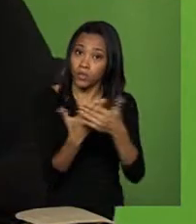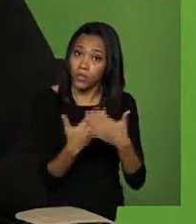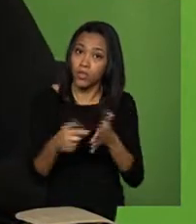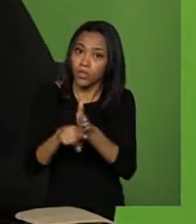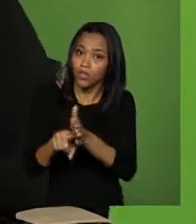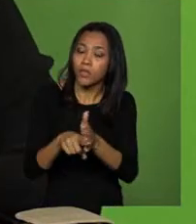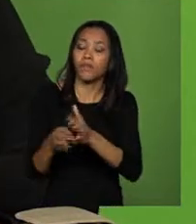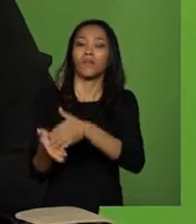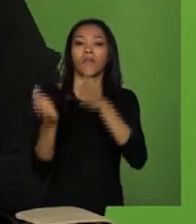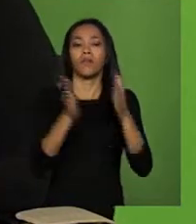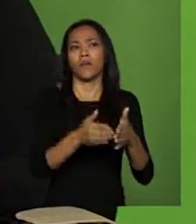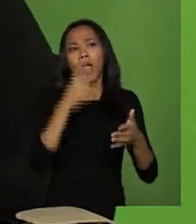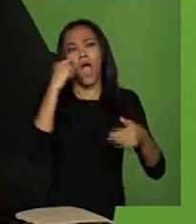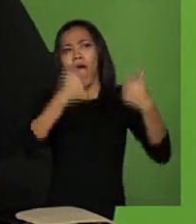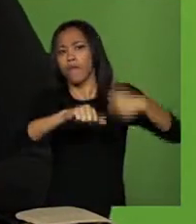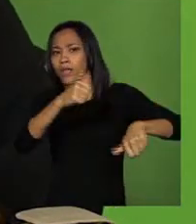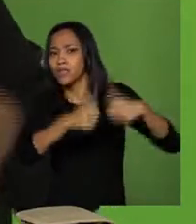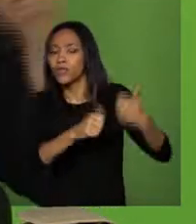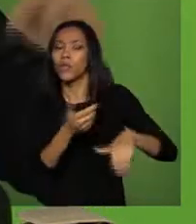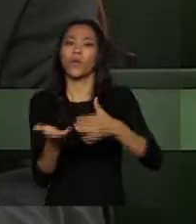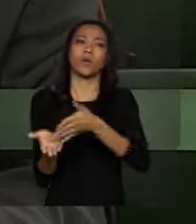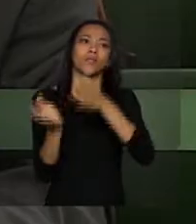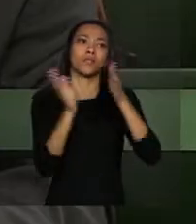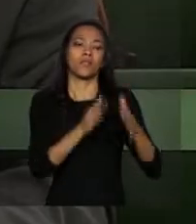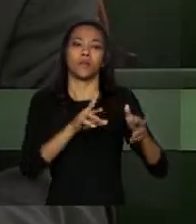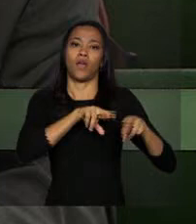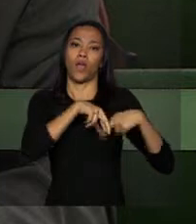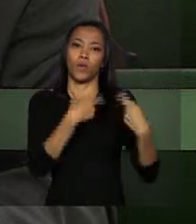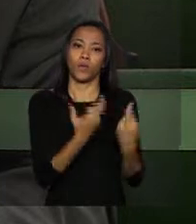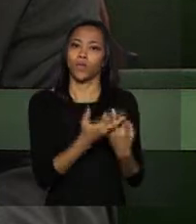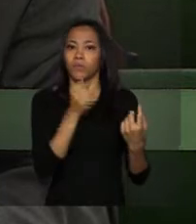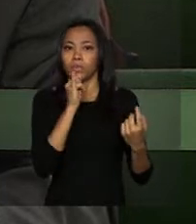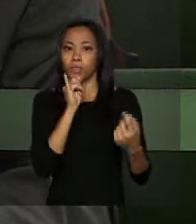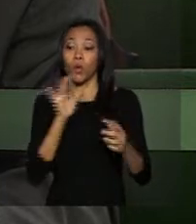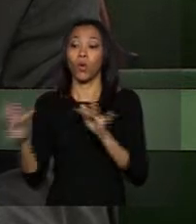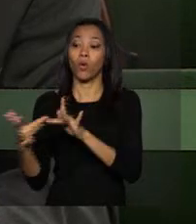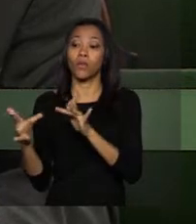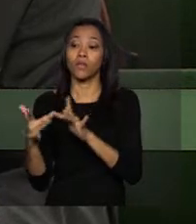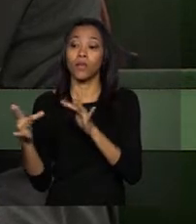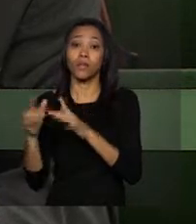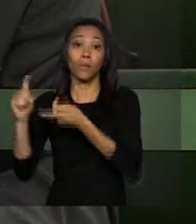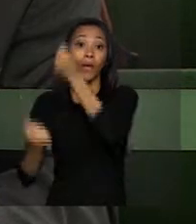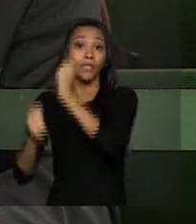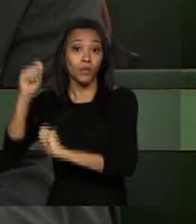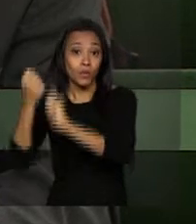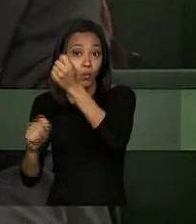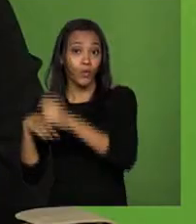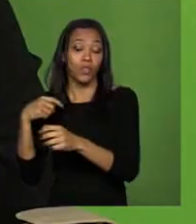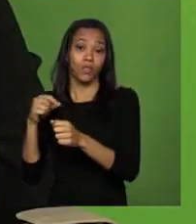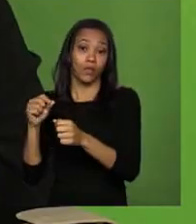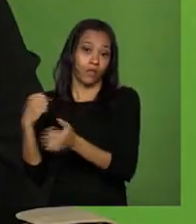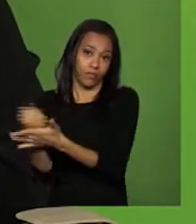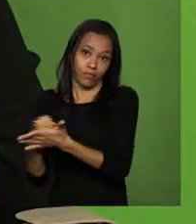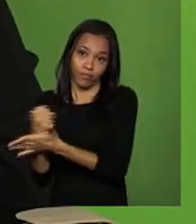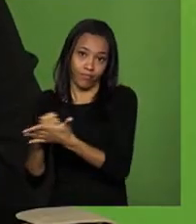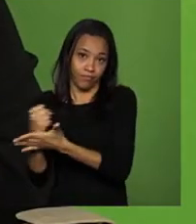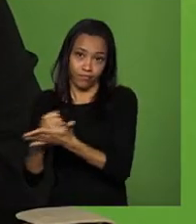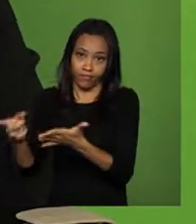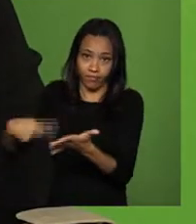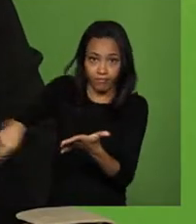avaliações, reuniões setoriais juntando a indústria de farmhouse com a indústria, por exemplo, de